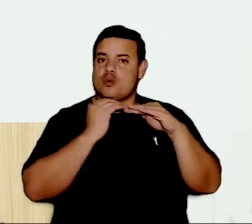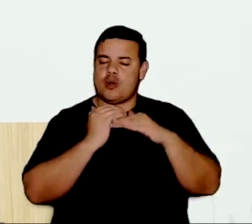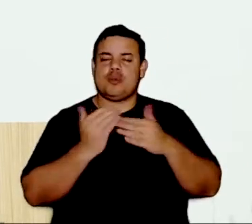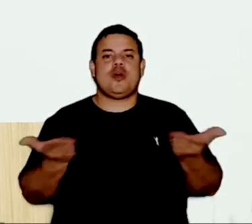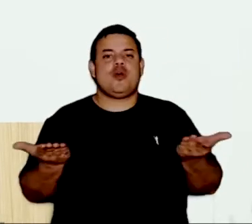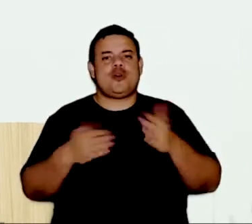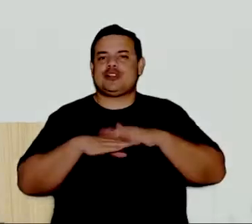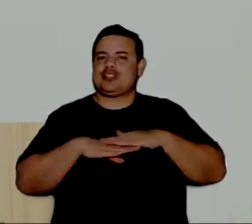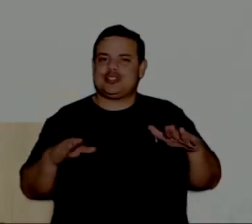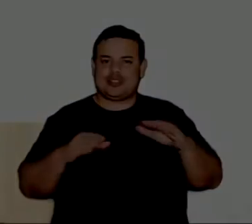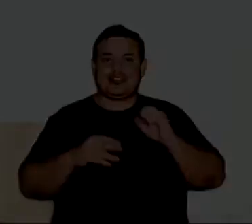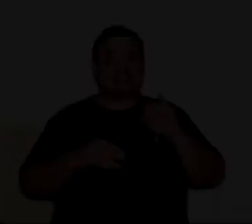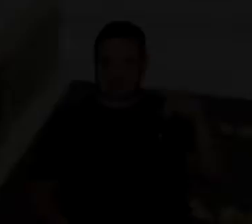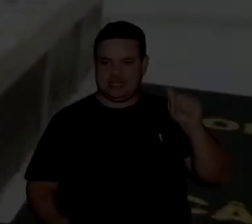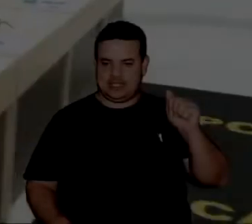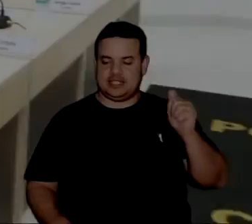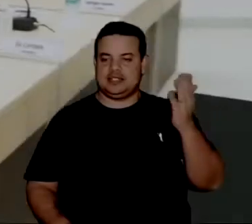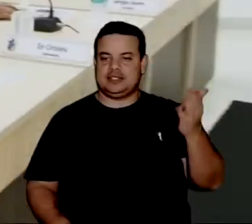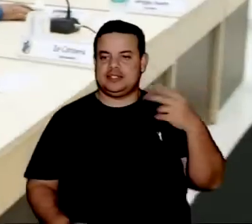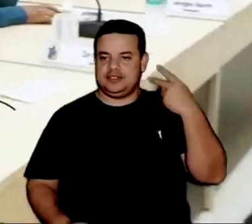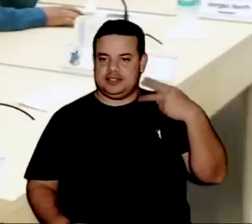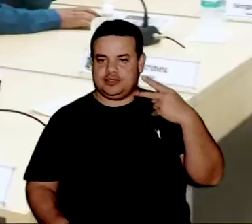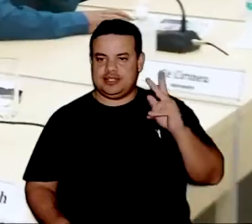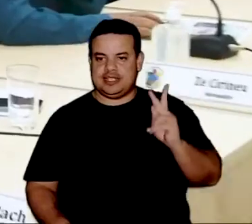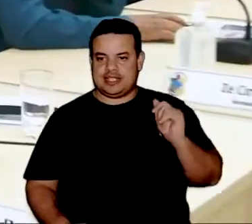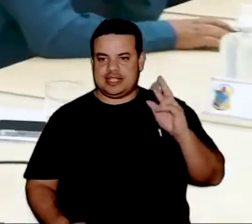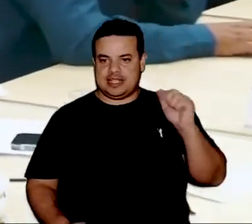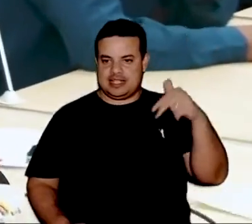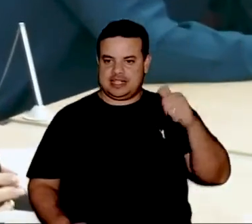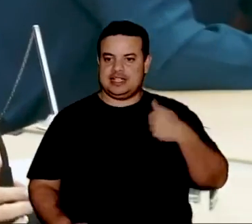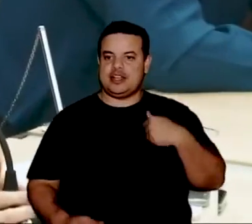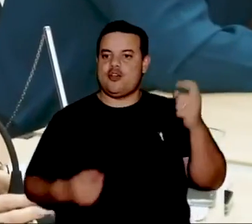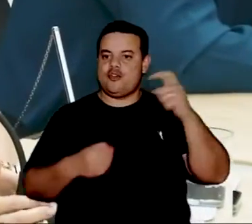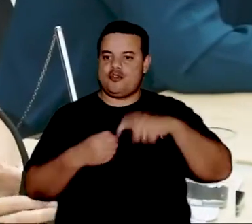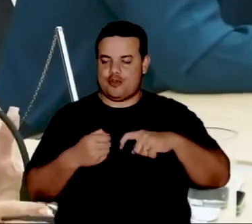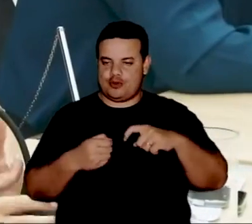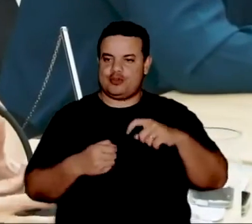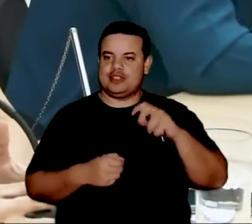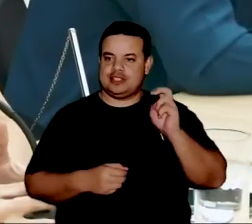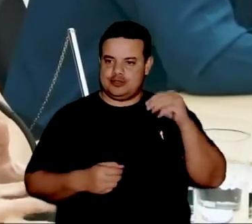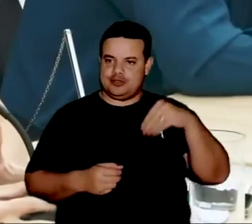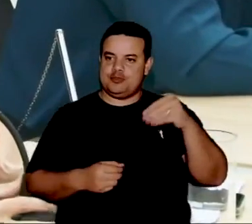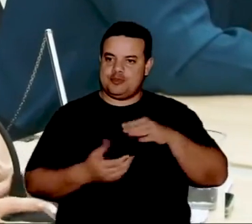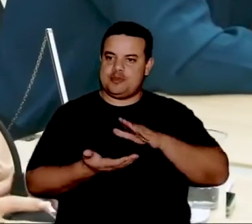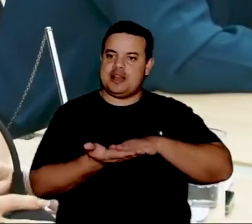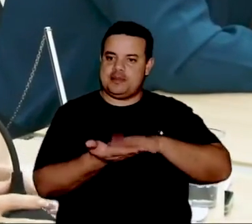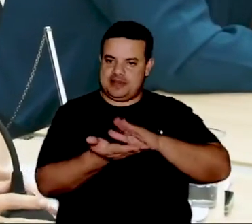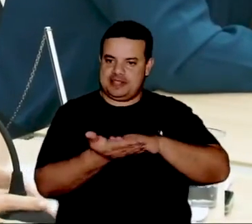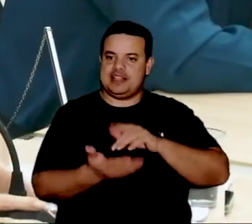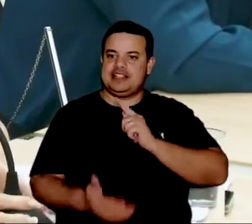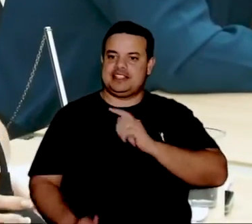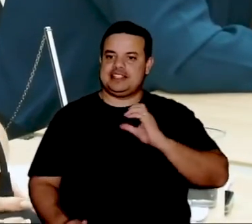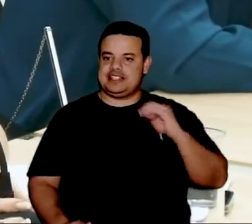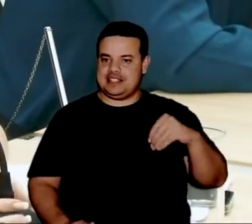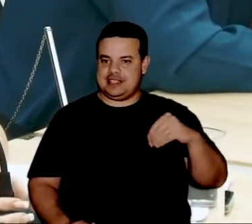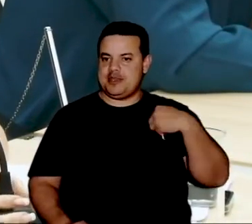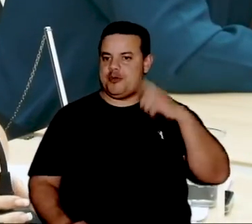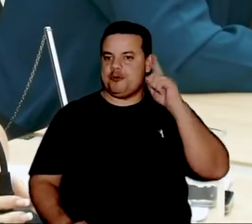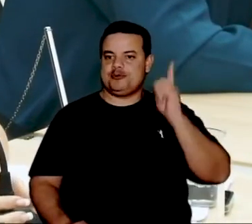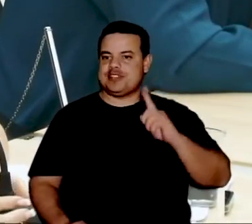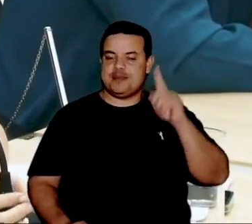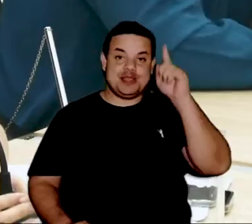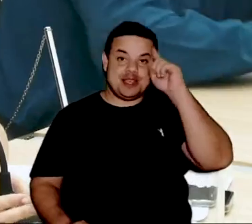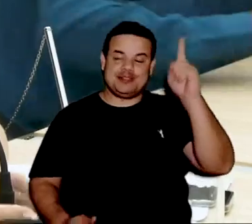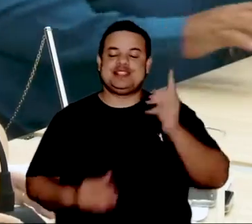volto nos cinco minutos. Volto aqui para parabenizar a guarda, eu não sabia que era o dia, e realmente vocês estão de parabéns.